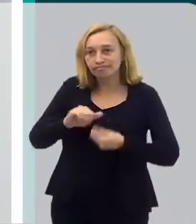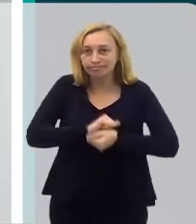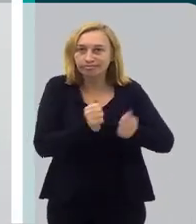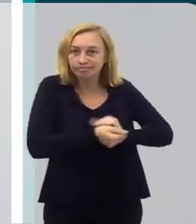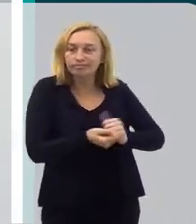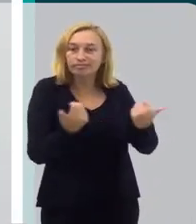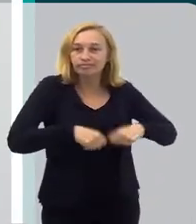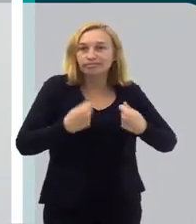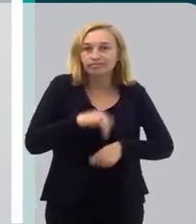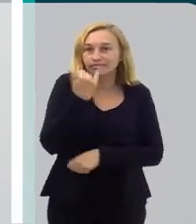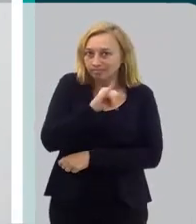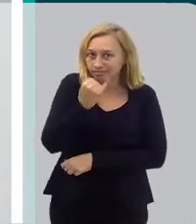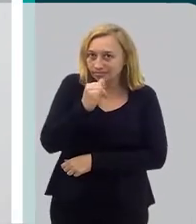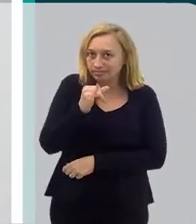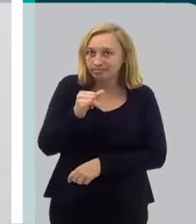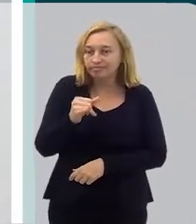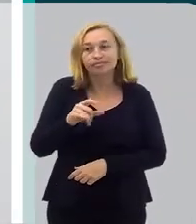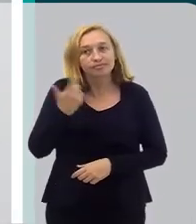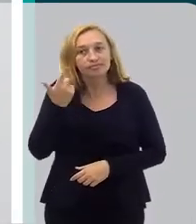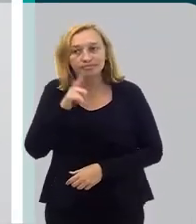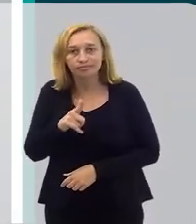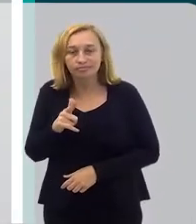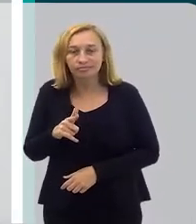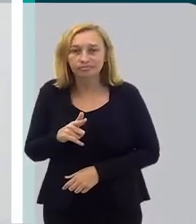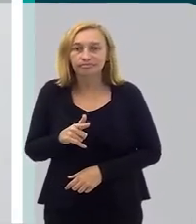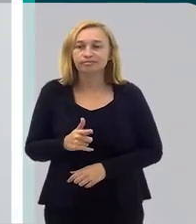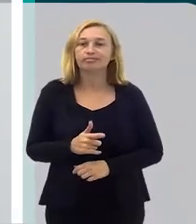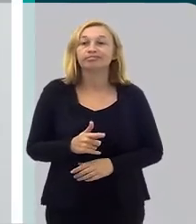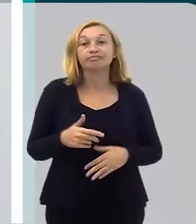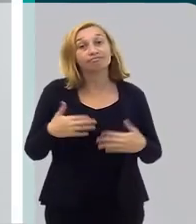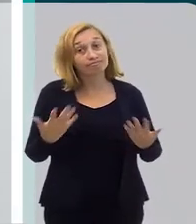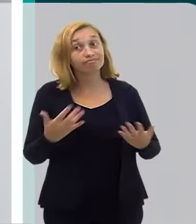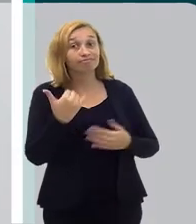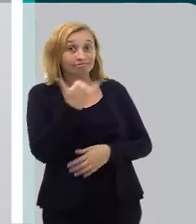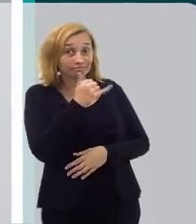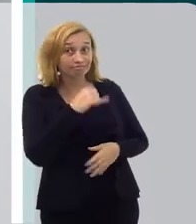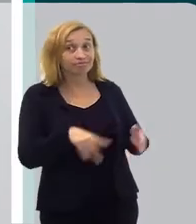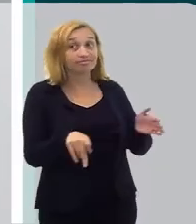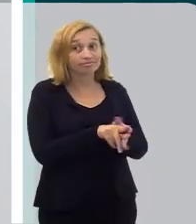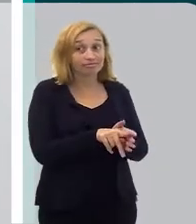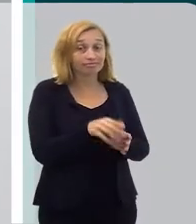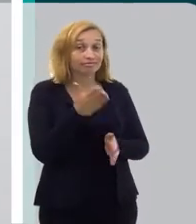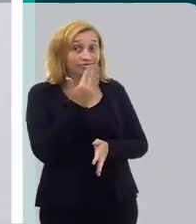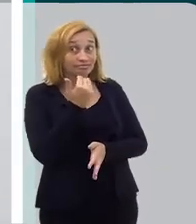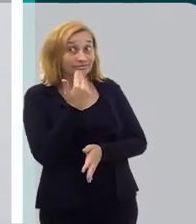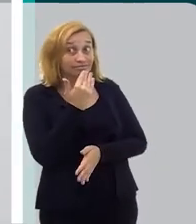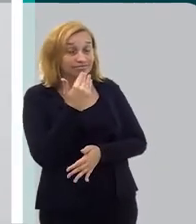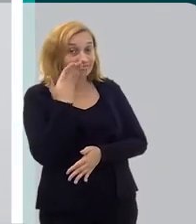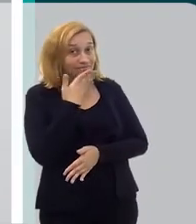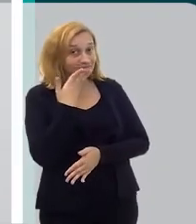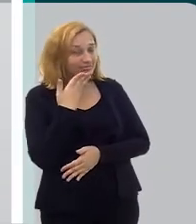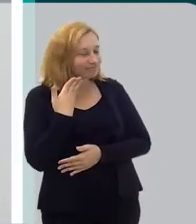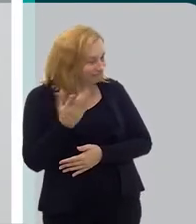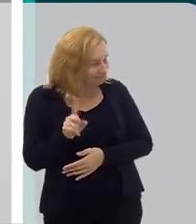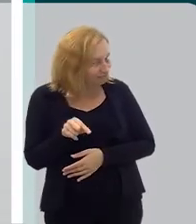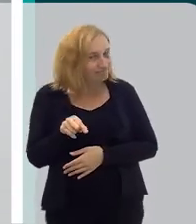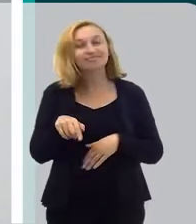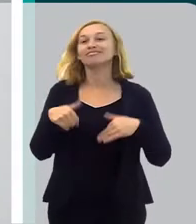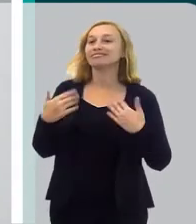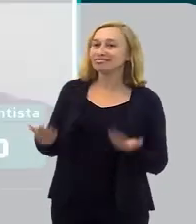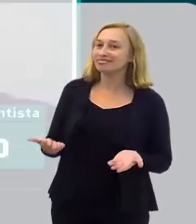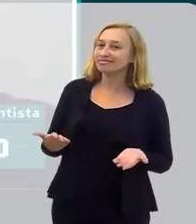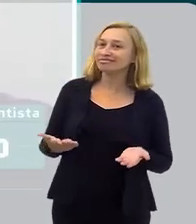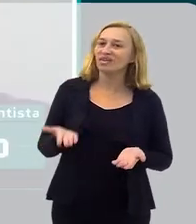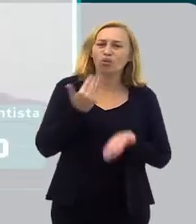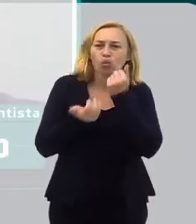adaptar, eu preciso de energia para poder lidar com aquela situação. E a energia vem pela alimentação também, né? Então,